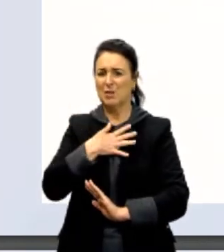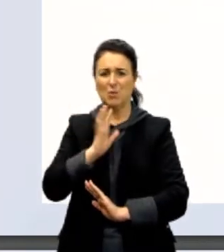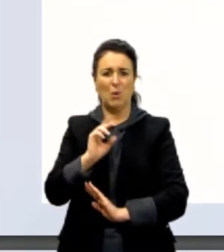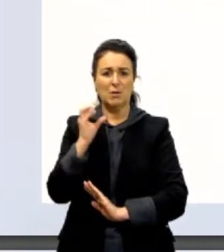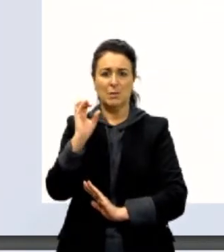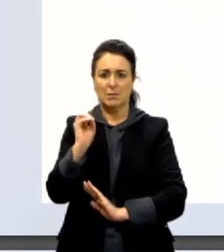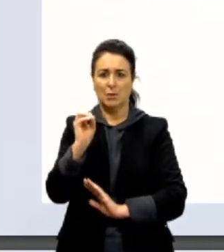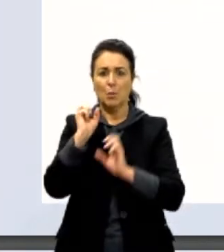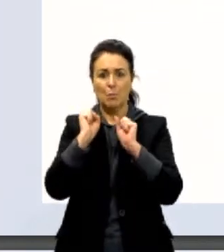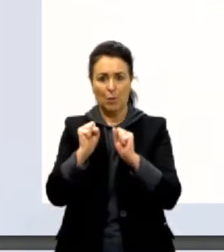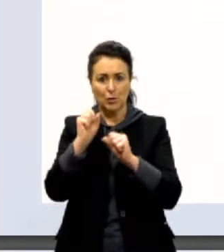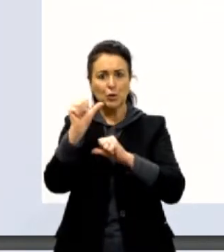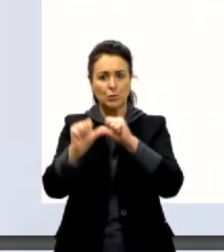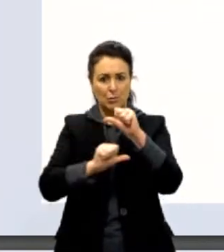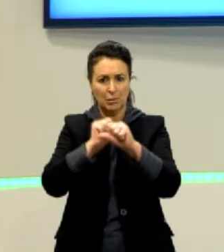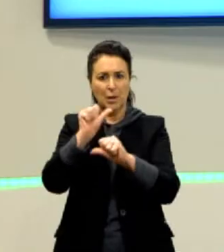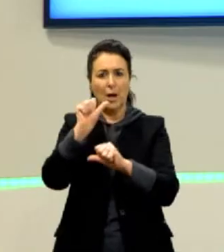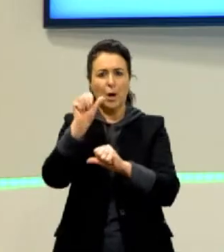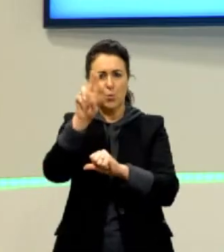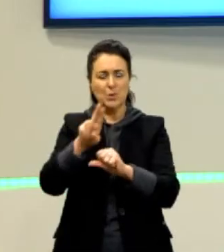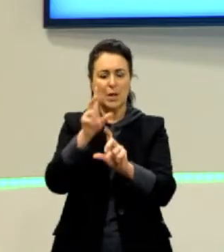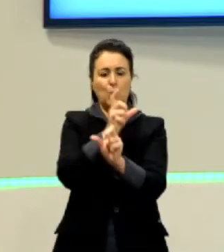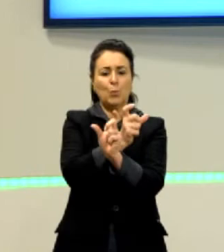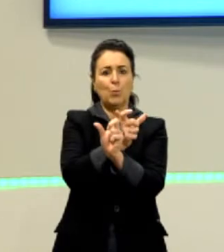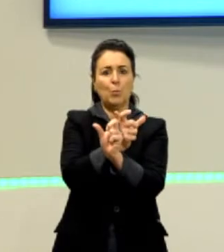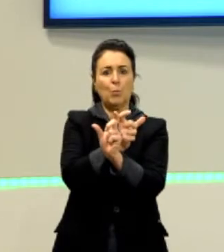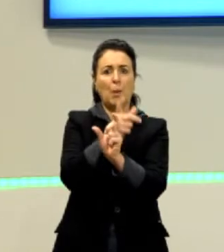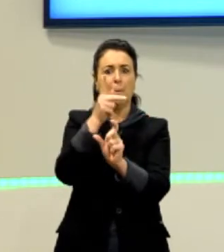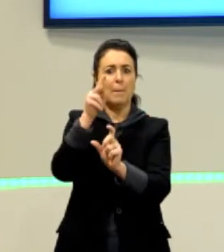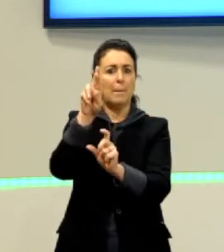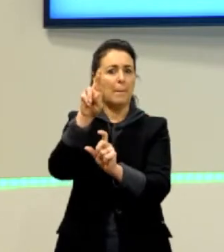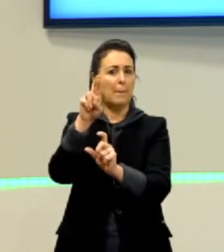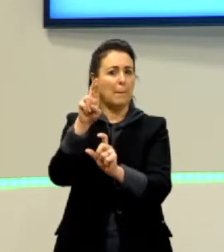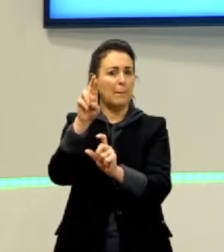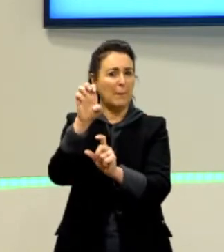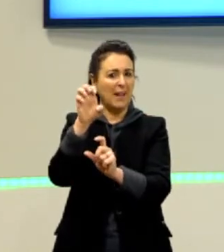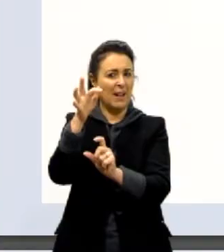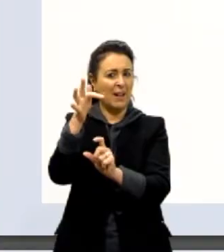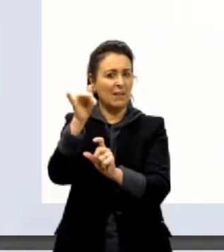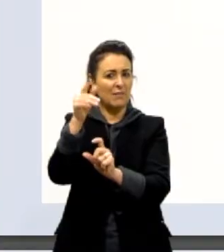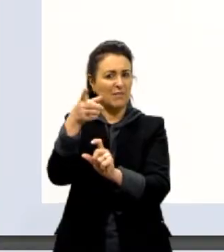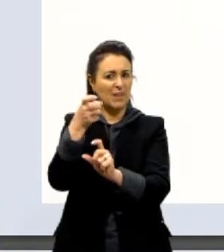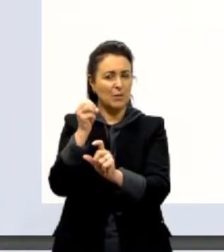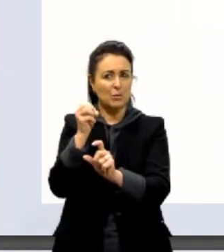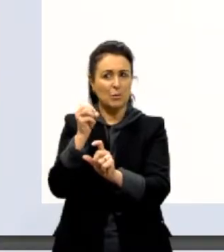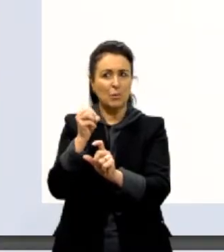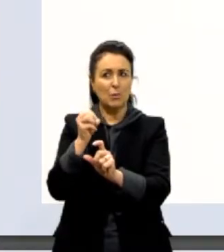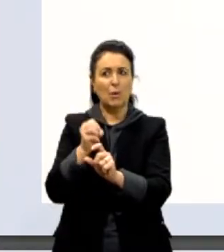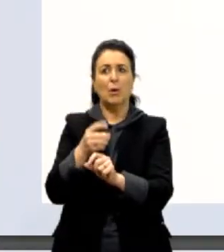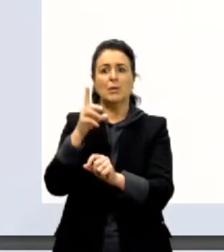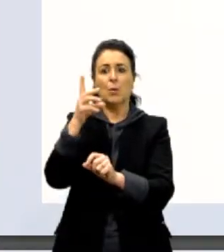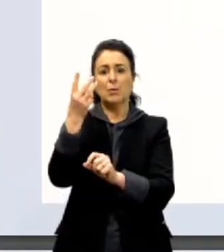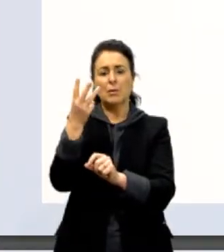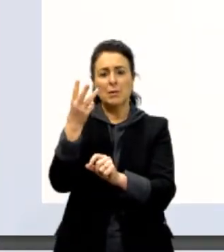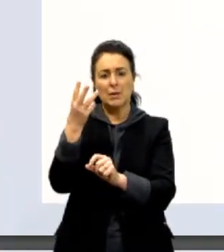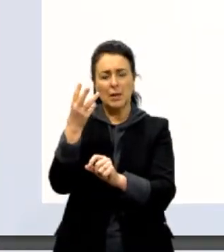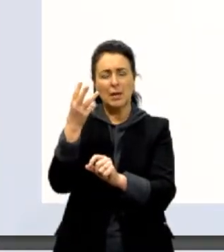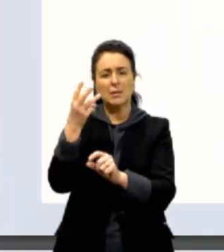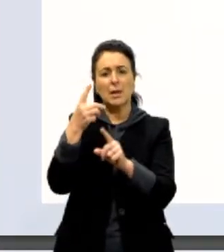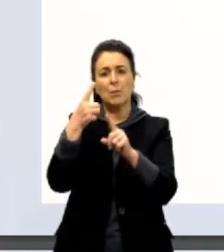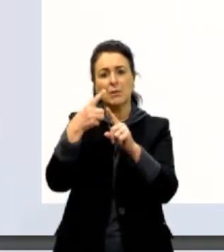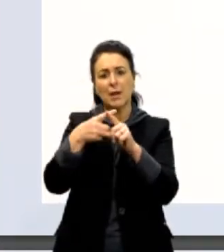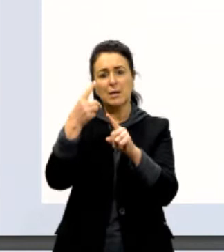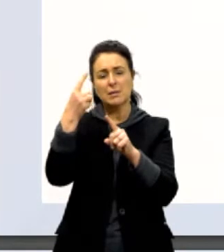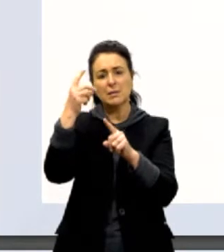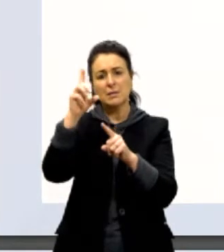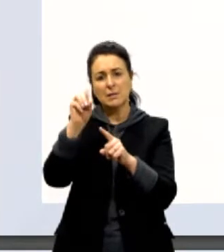trocar por um prefixo? Olha ali, 0,03 é a mesma coisa que 3 vezes 10 na menos 2, 10 na menos